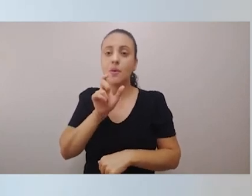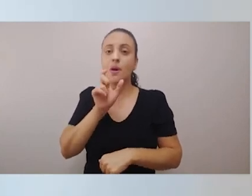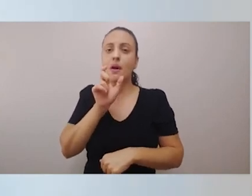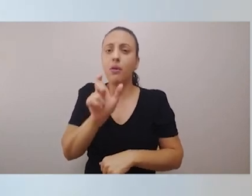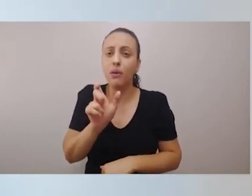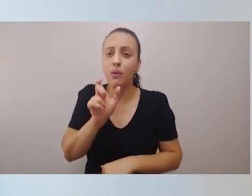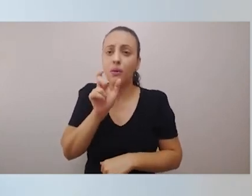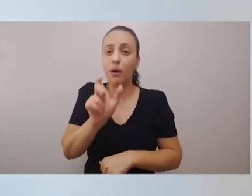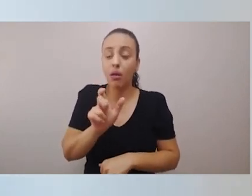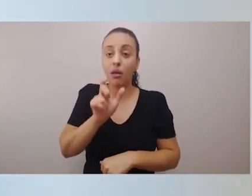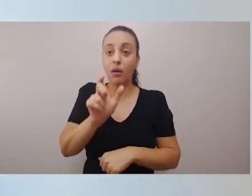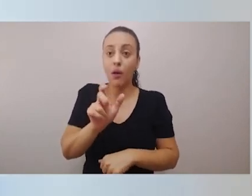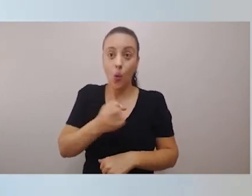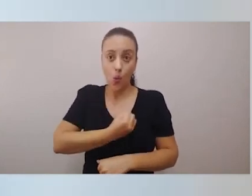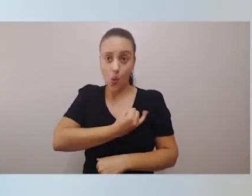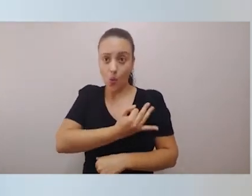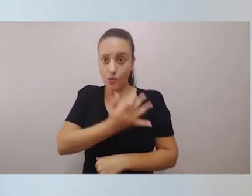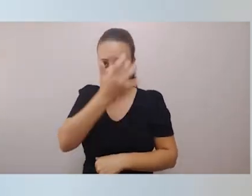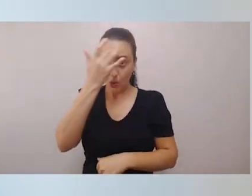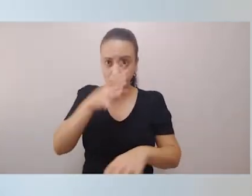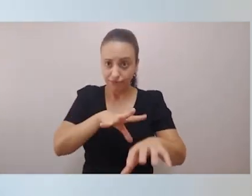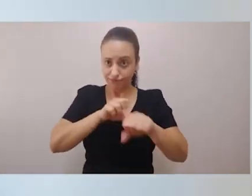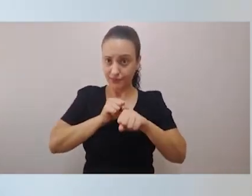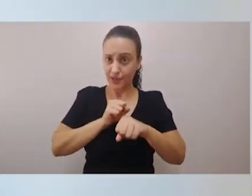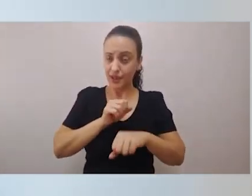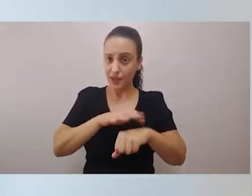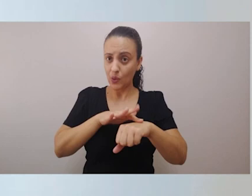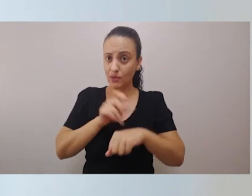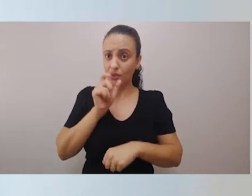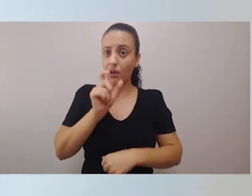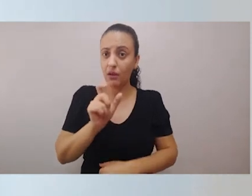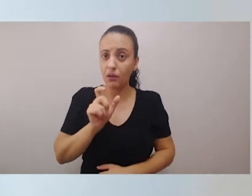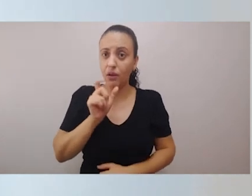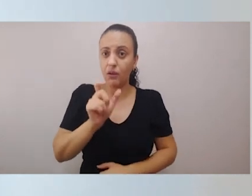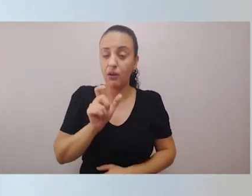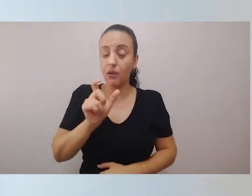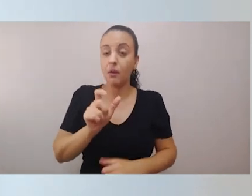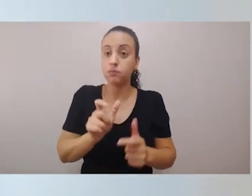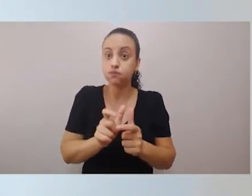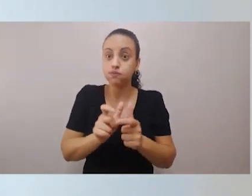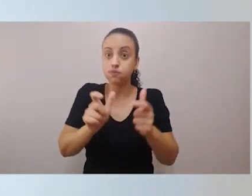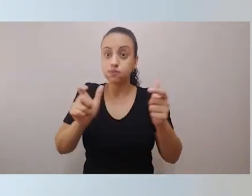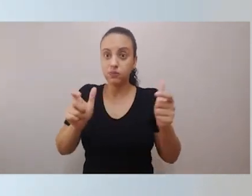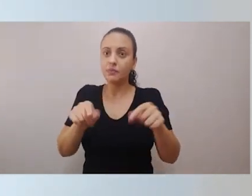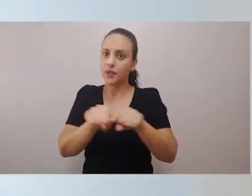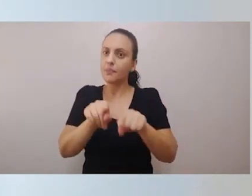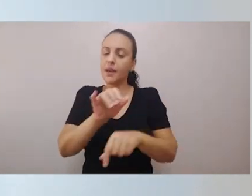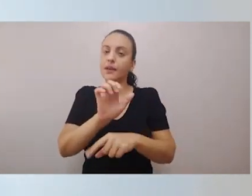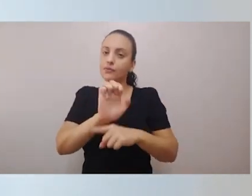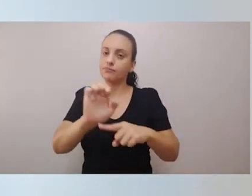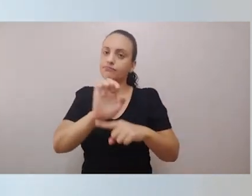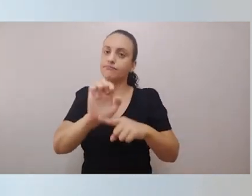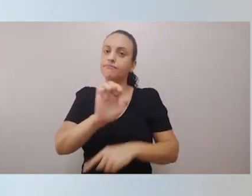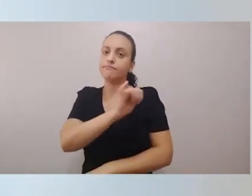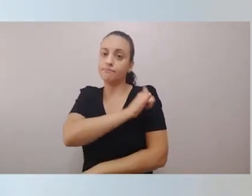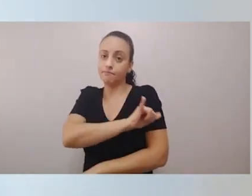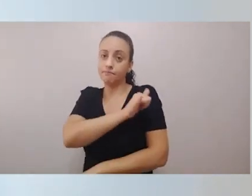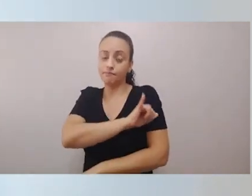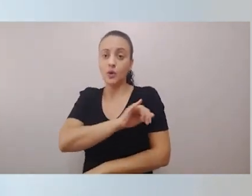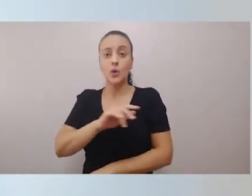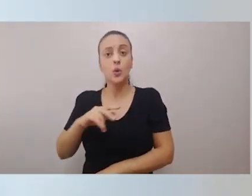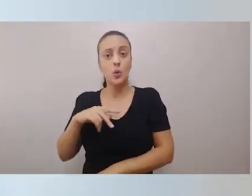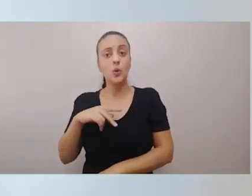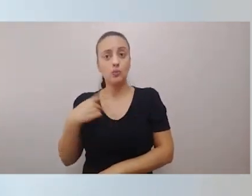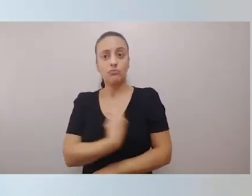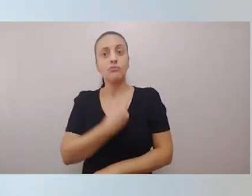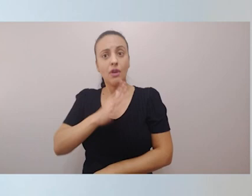tuberculose, inclusive no Rio de Janeiro. São alarmantes os índices e cada vez mais nós temos denunciado isso às